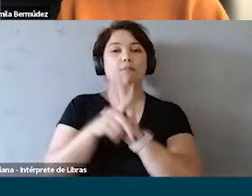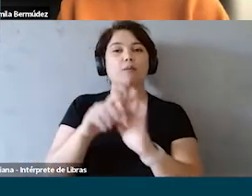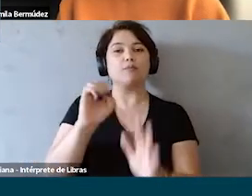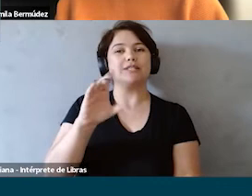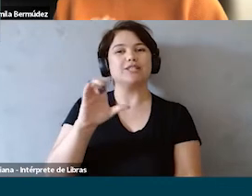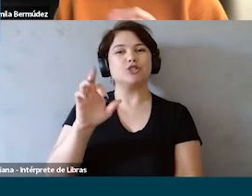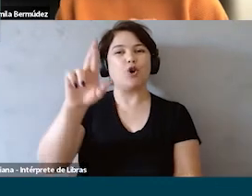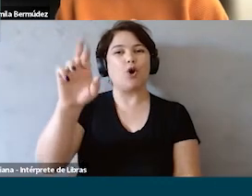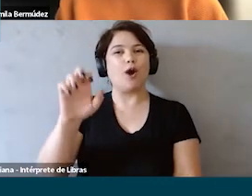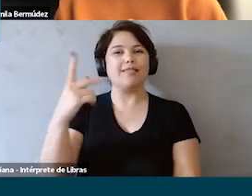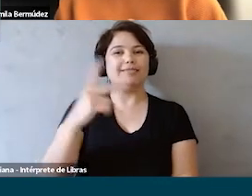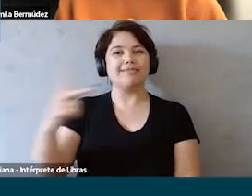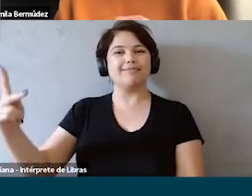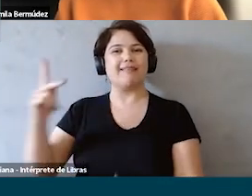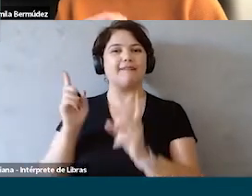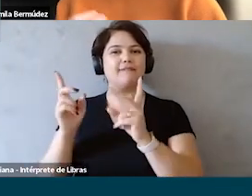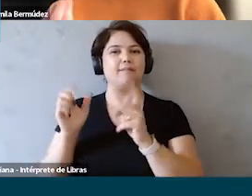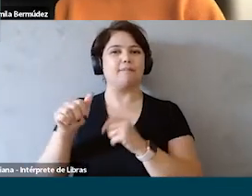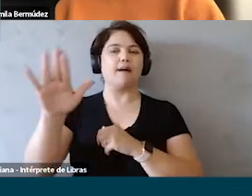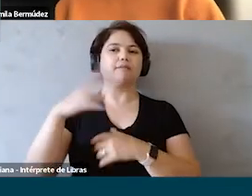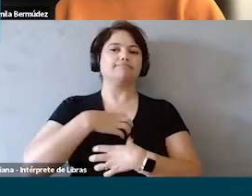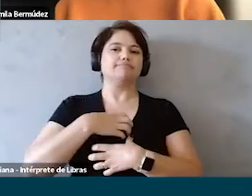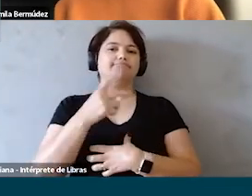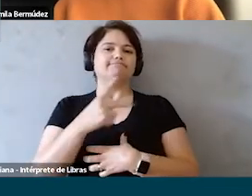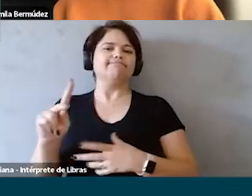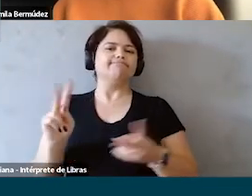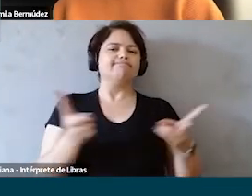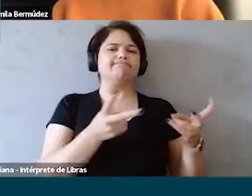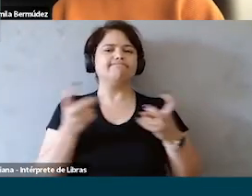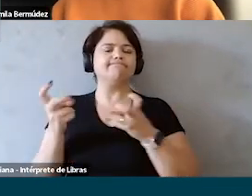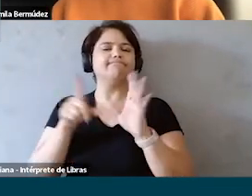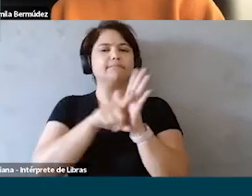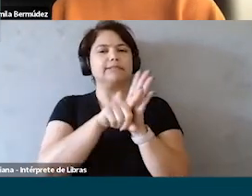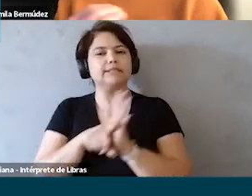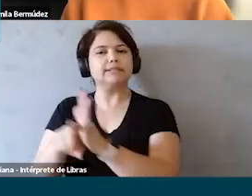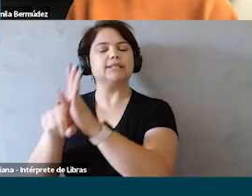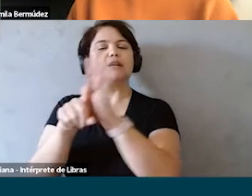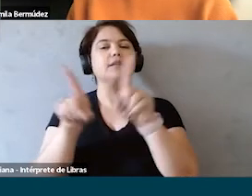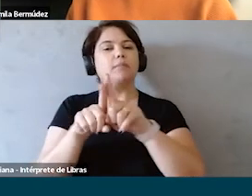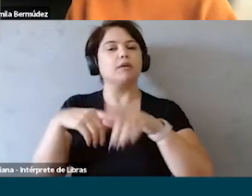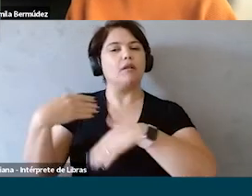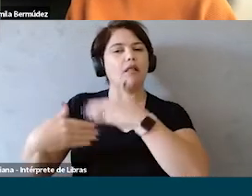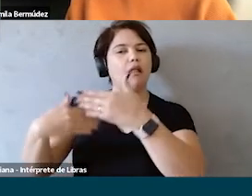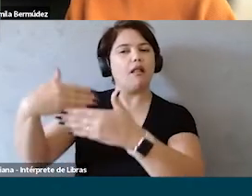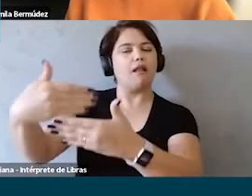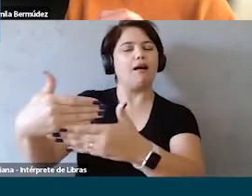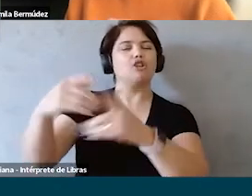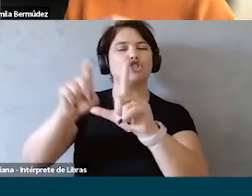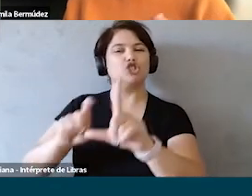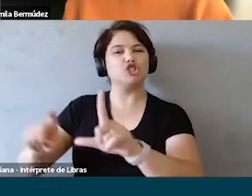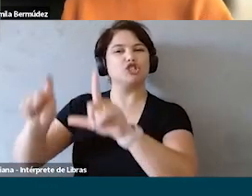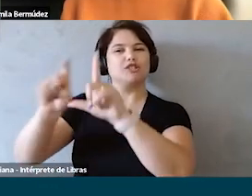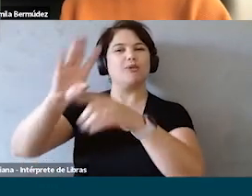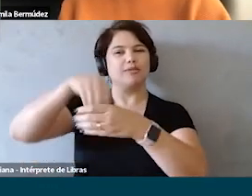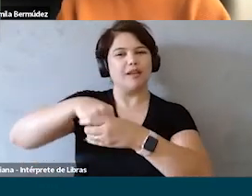score. E a gente, com isso, conseguiu respeitar os comportamentos que a gente observou em pesquisa e também a jornada de evolução digital da